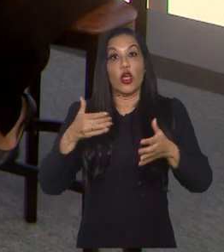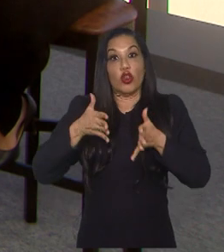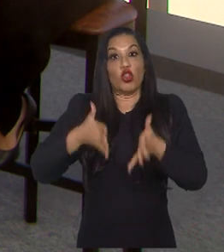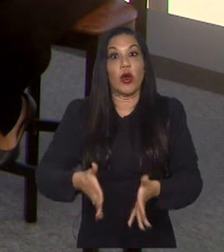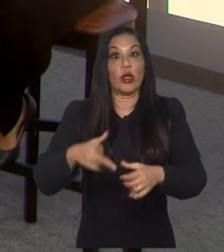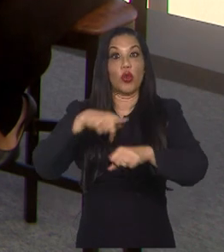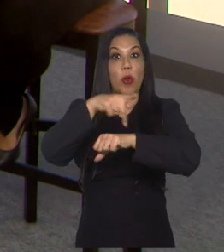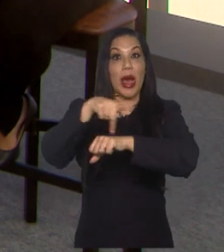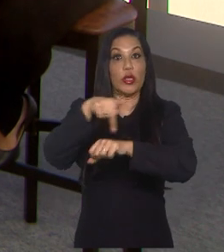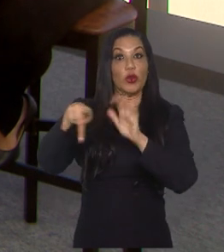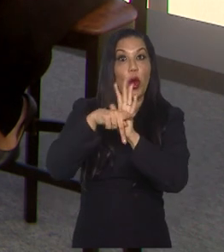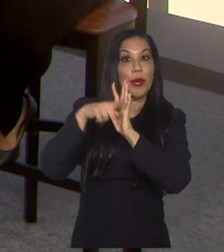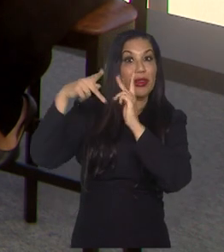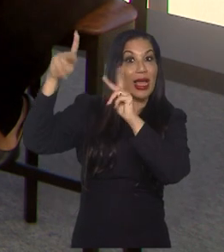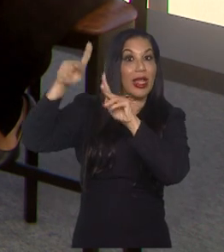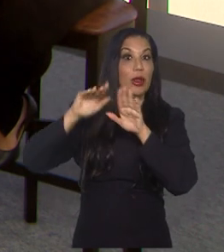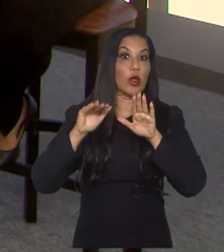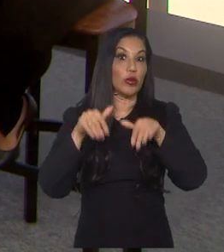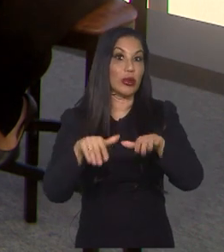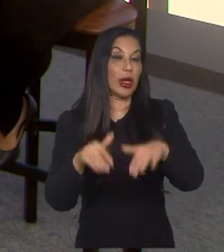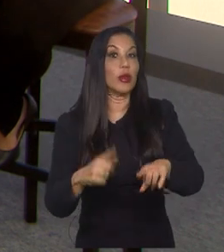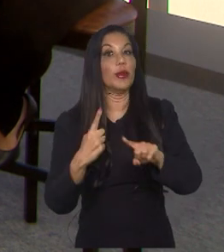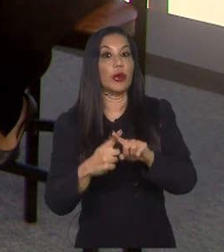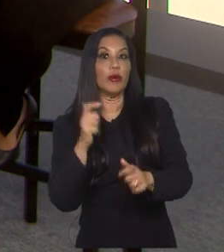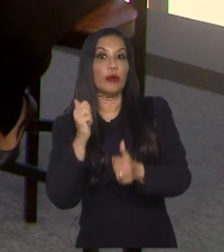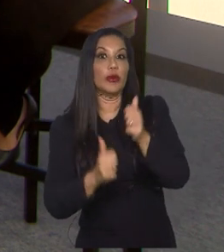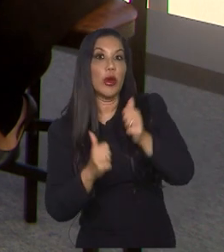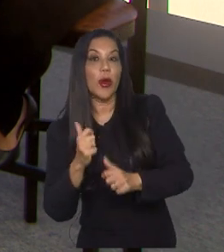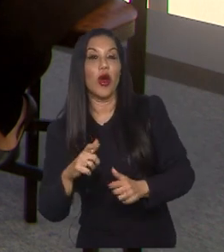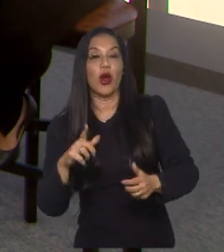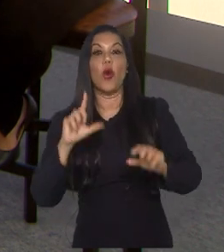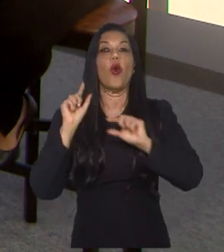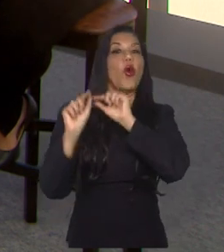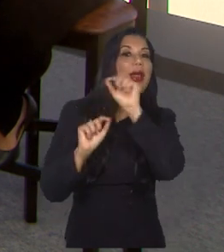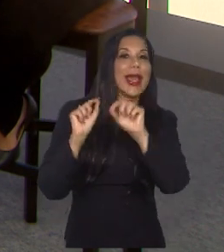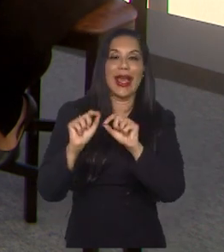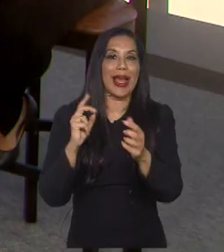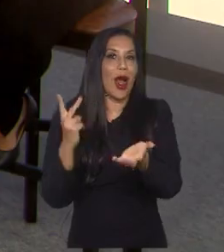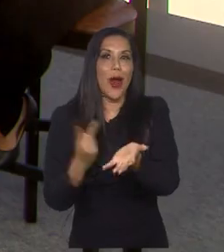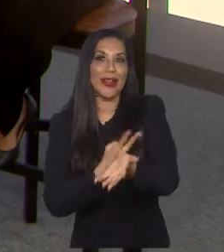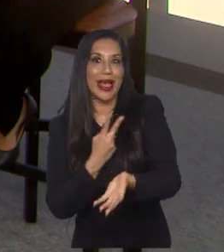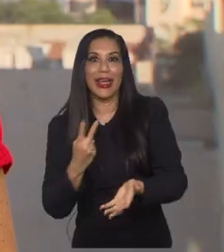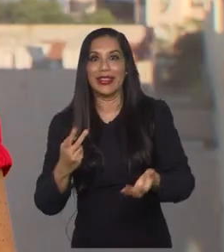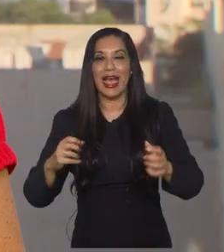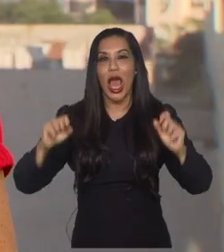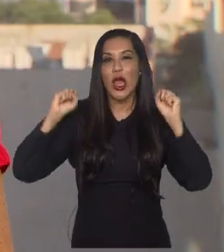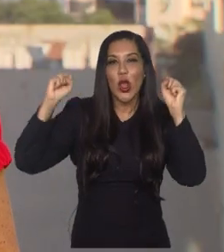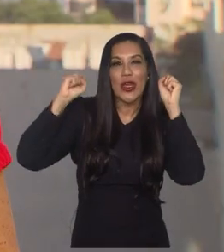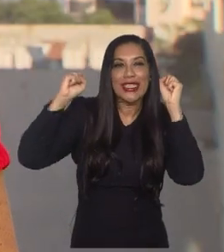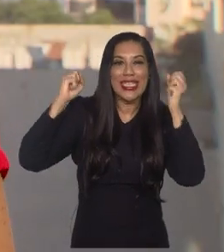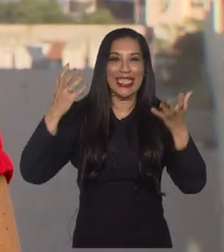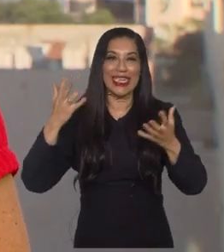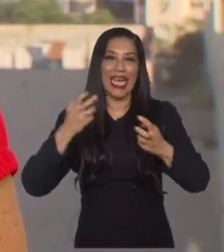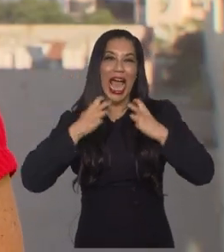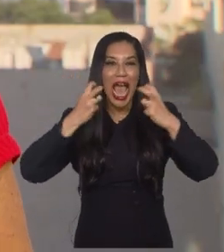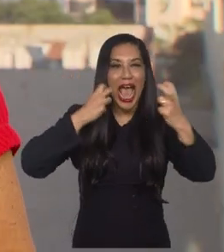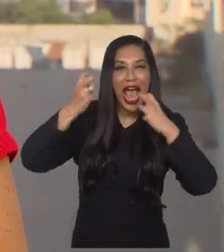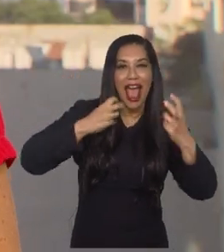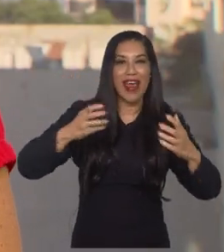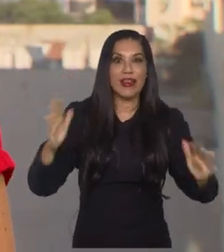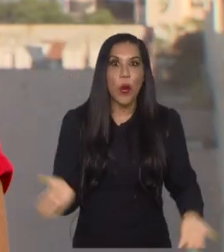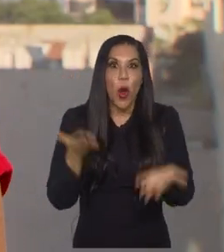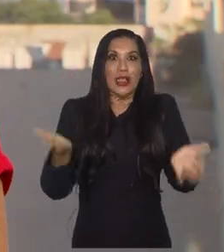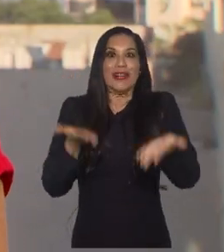é muito importante, porque a gente sabe que o futebol, né? Ele tem todo esse componente, né? Da